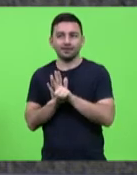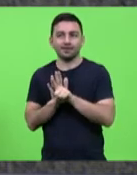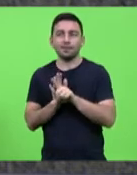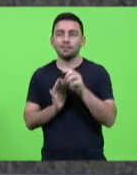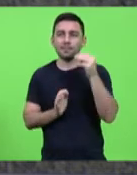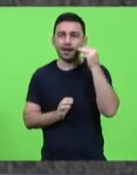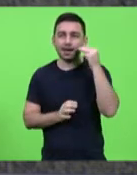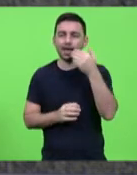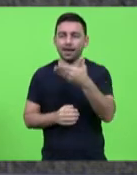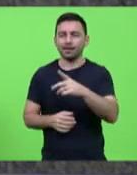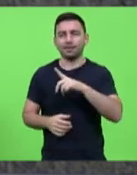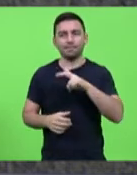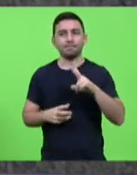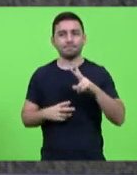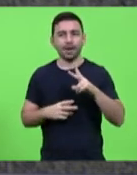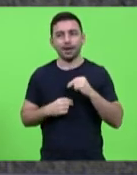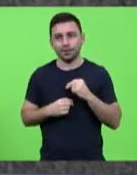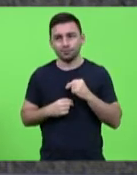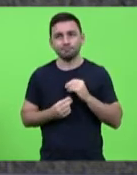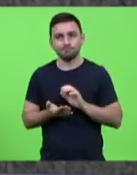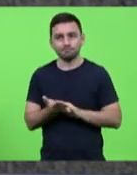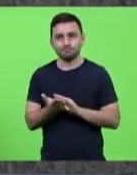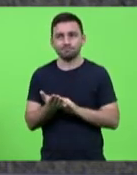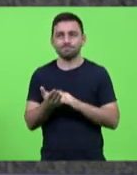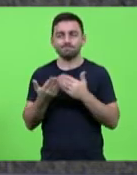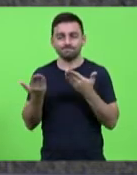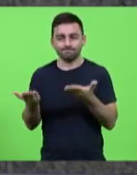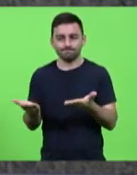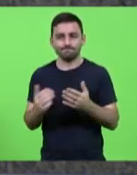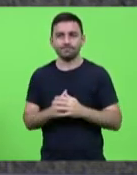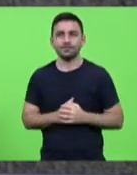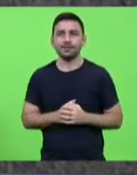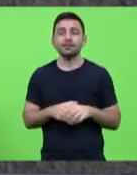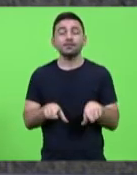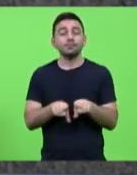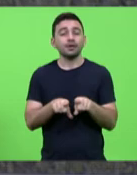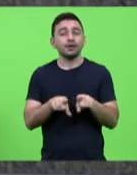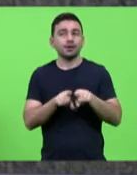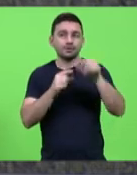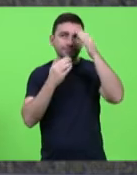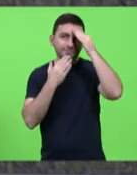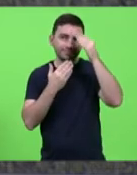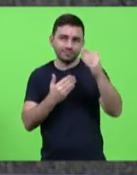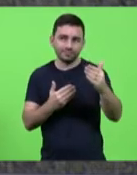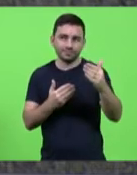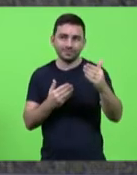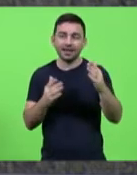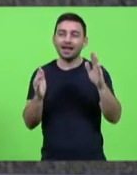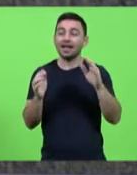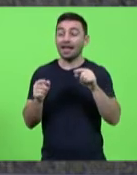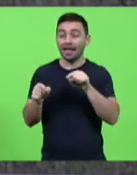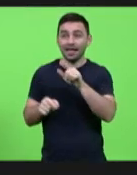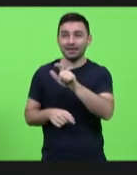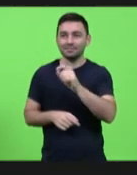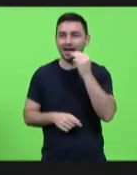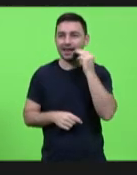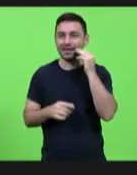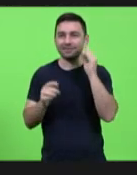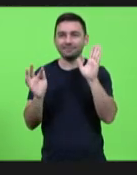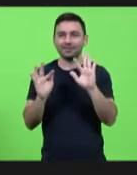todos os méritos aqui também nessa tratativa. Mas eu agradeço. Marlene está feliz aí comemorando.